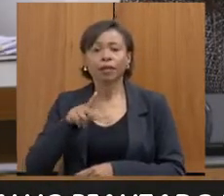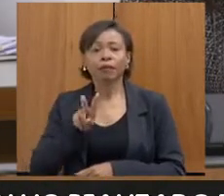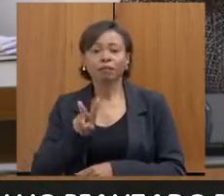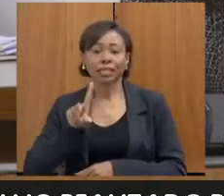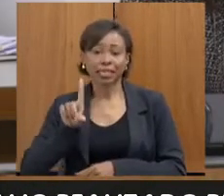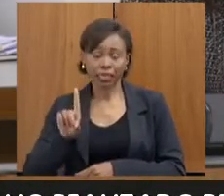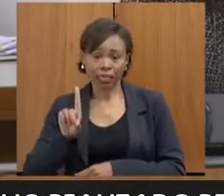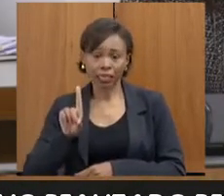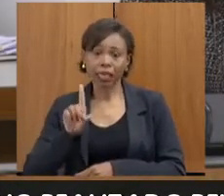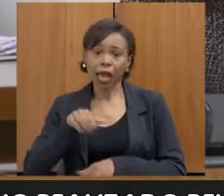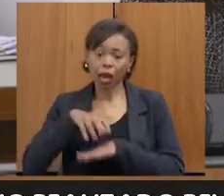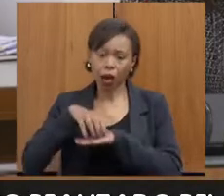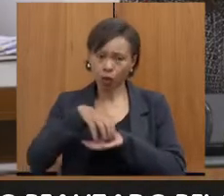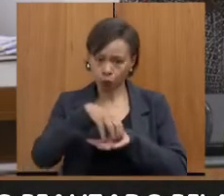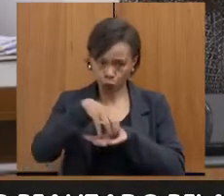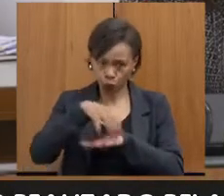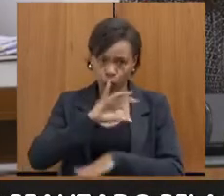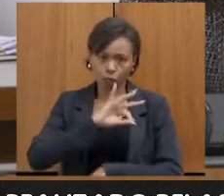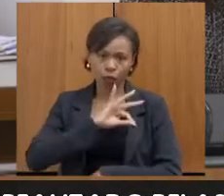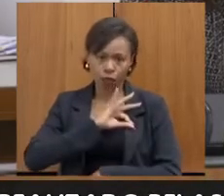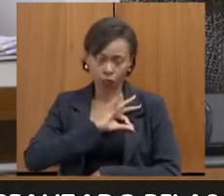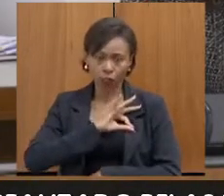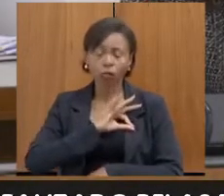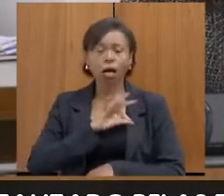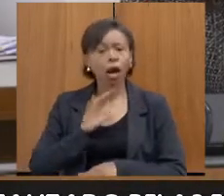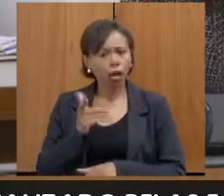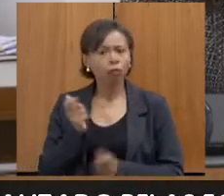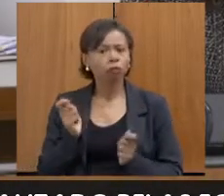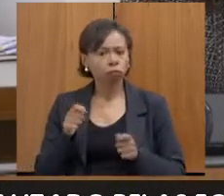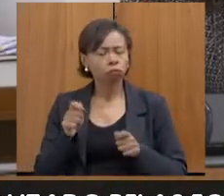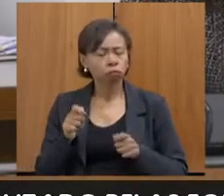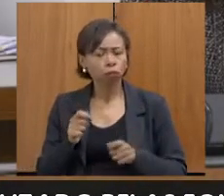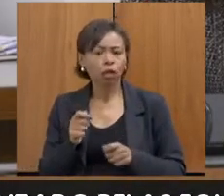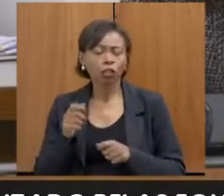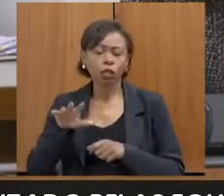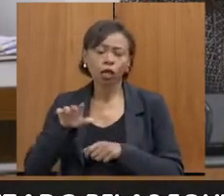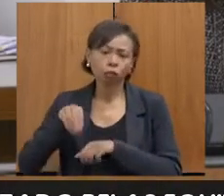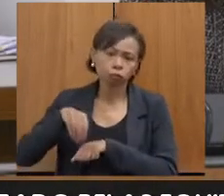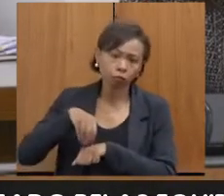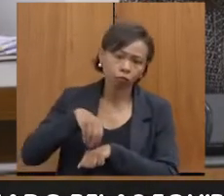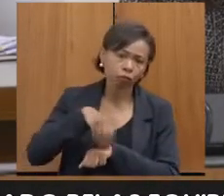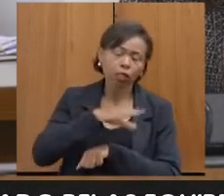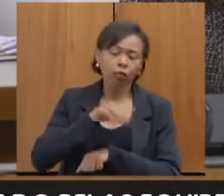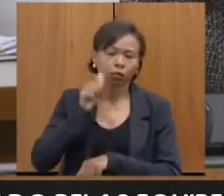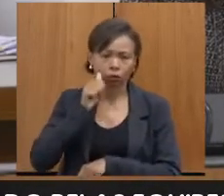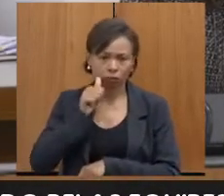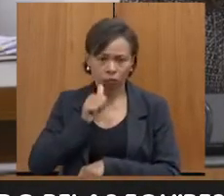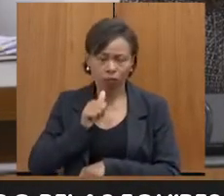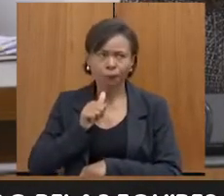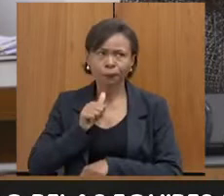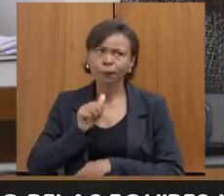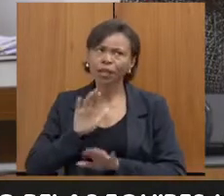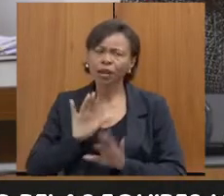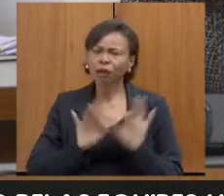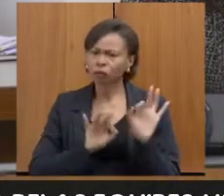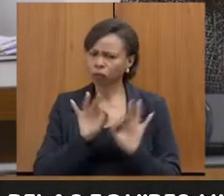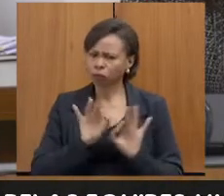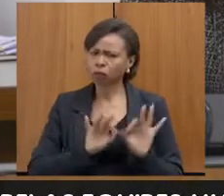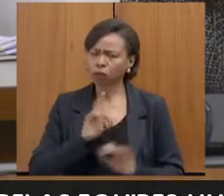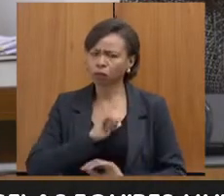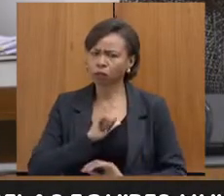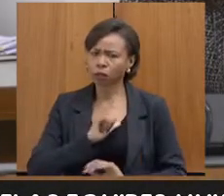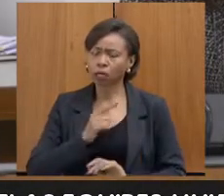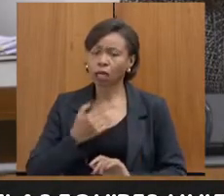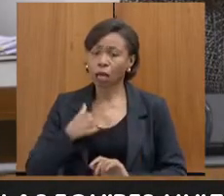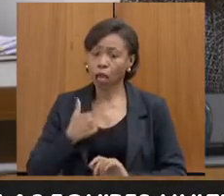Patrulha da Polícia Militar, e aí a gente consegue fazer esses encaminhamentos através disso. Nós temos alguns planejamentos, porque, na verdade,